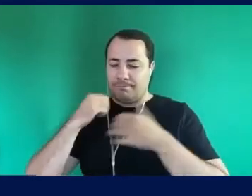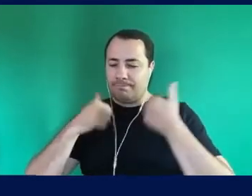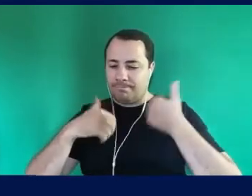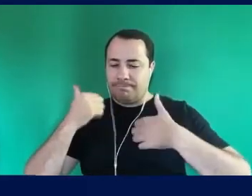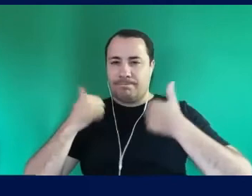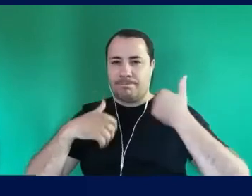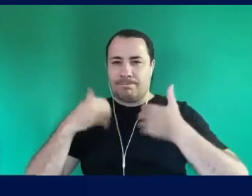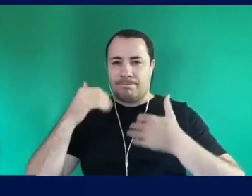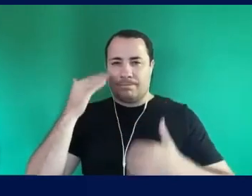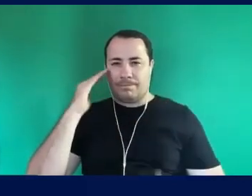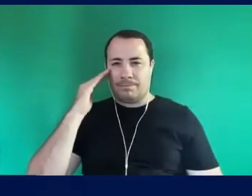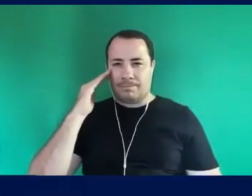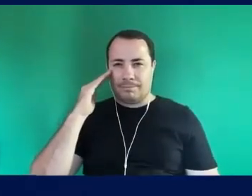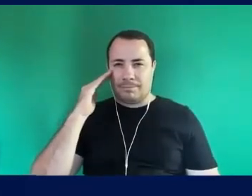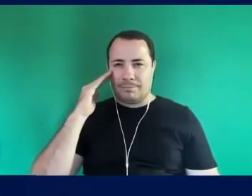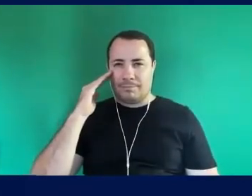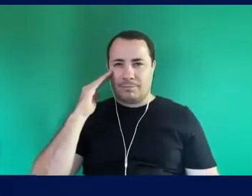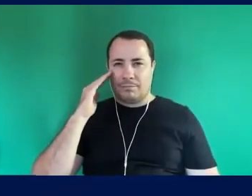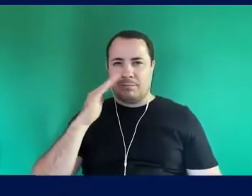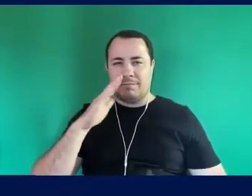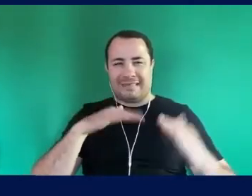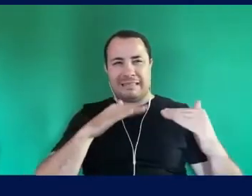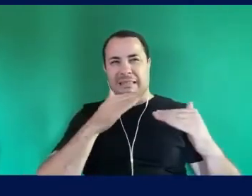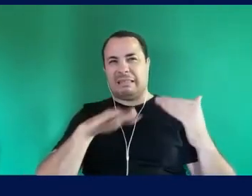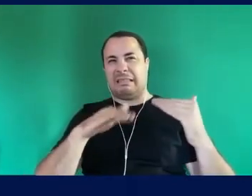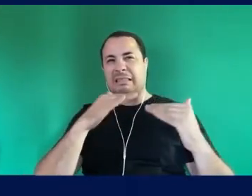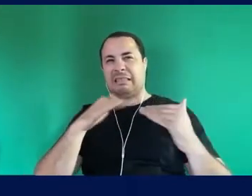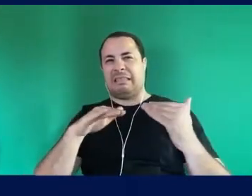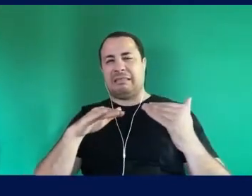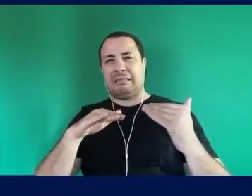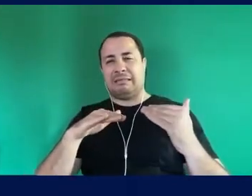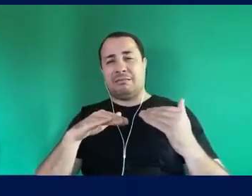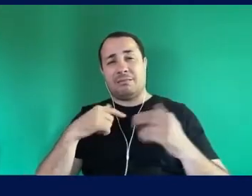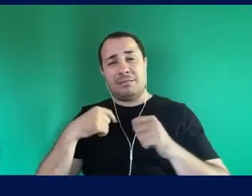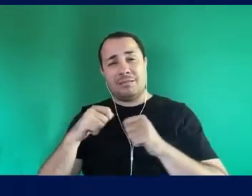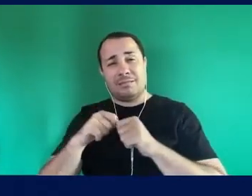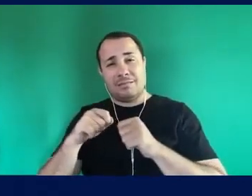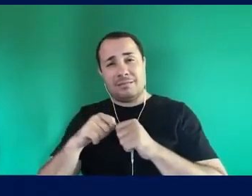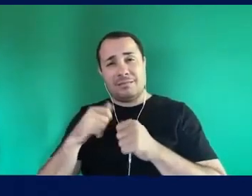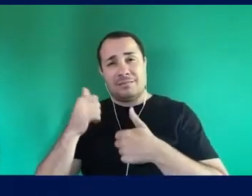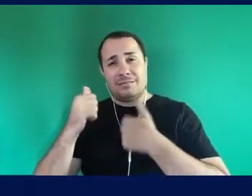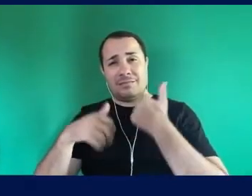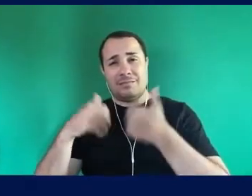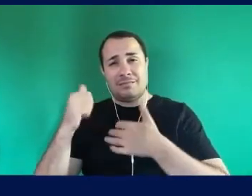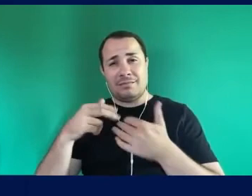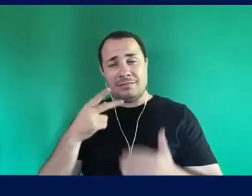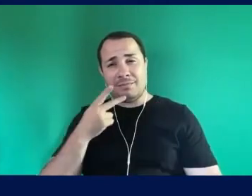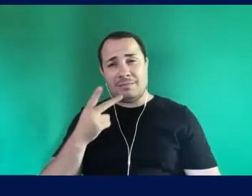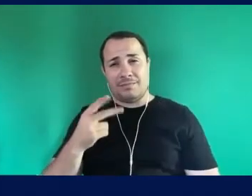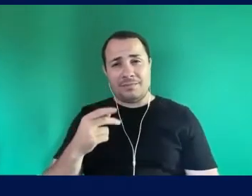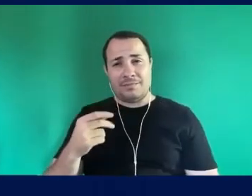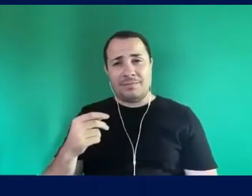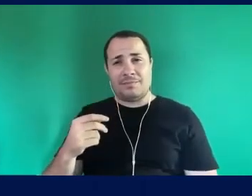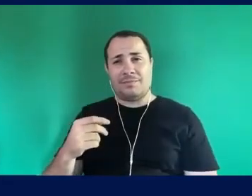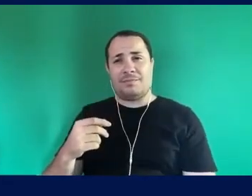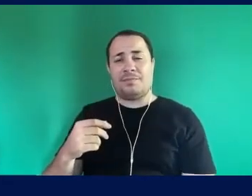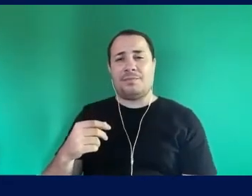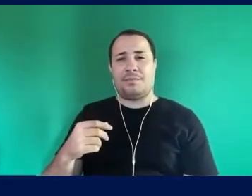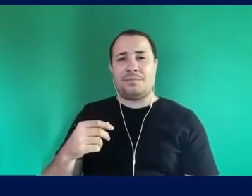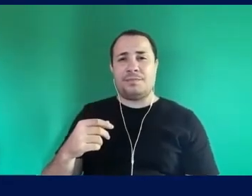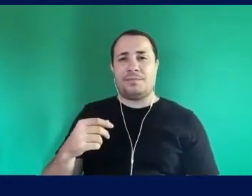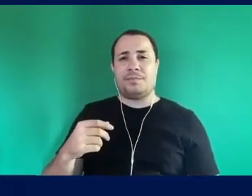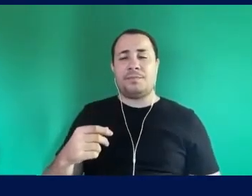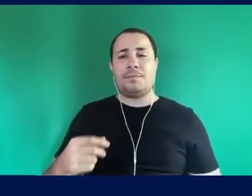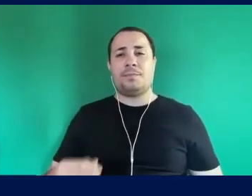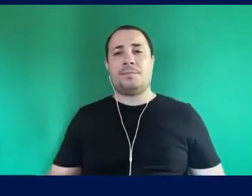Fantasmagórico Que eu acho Absurdo E às vezes Isso é filigrana E às vezes Isso é muito pequeno Mas pode ser Que